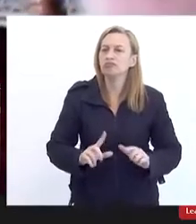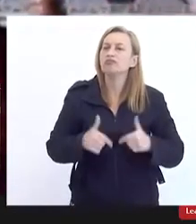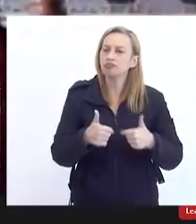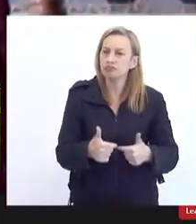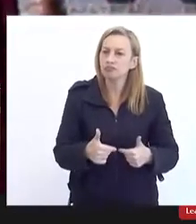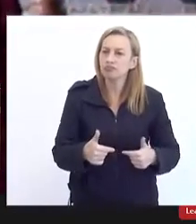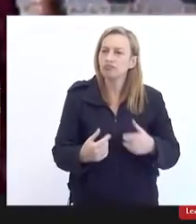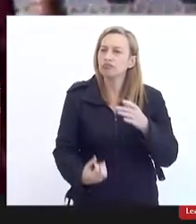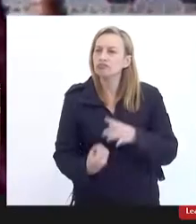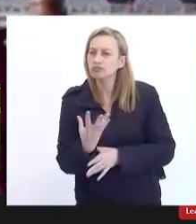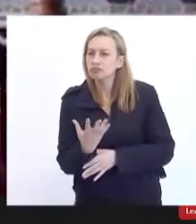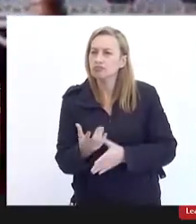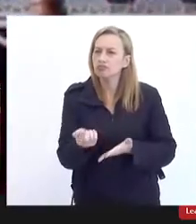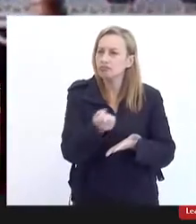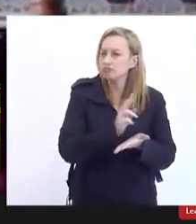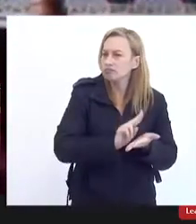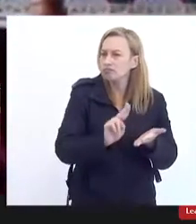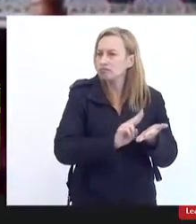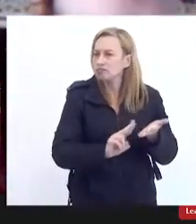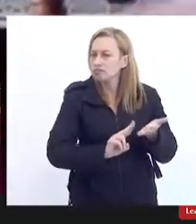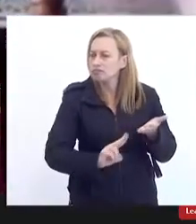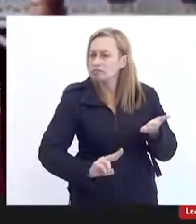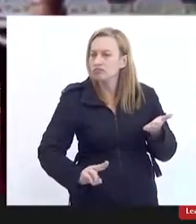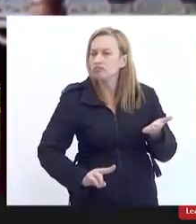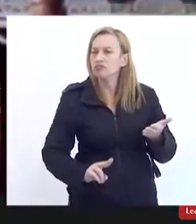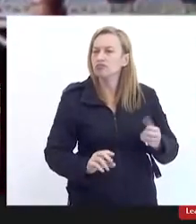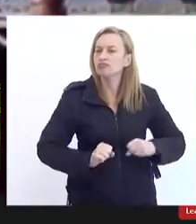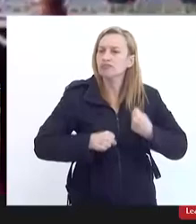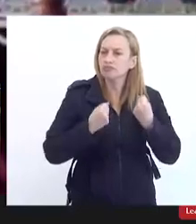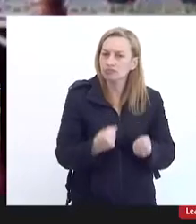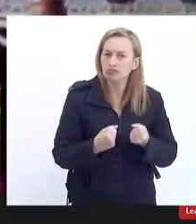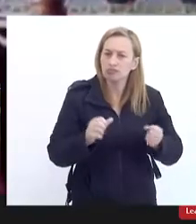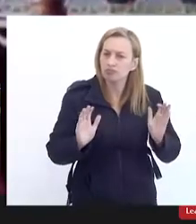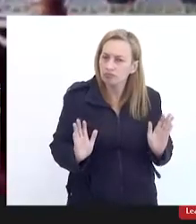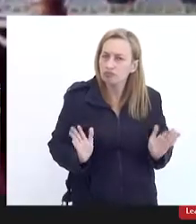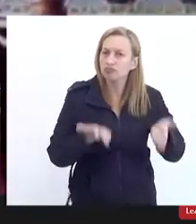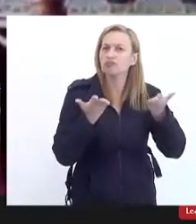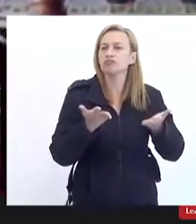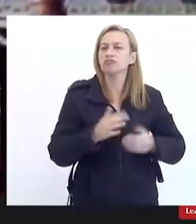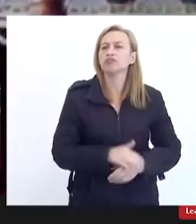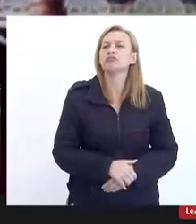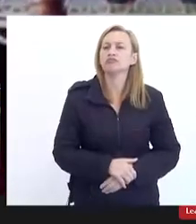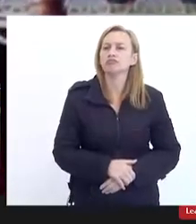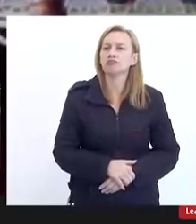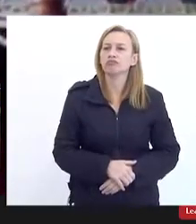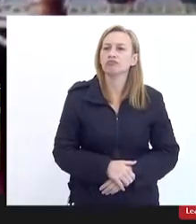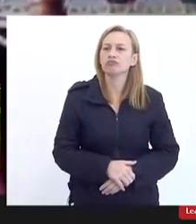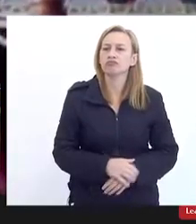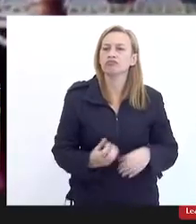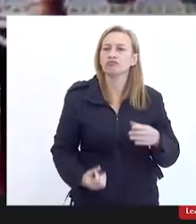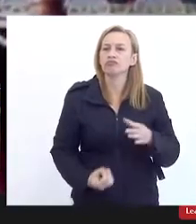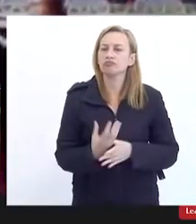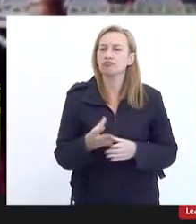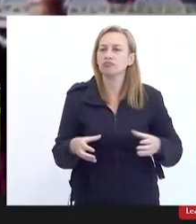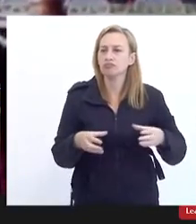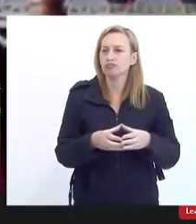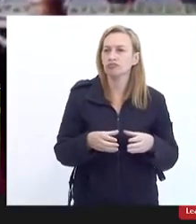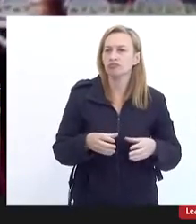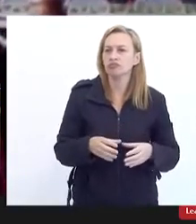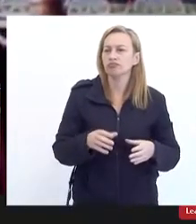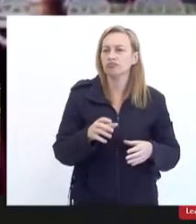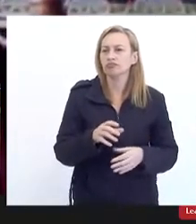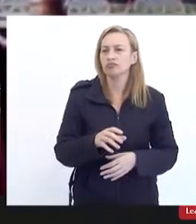construindo um abaixo-assinado fortalecendo essa iniciativa da instauração de uma comissão parlamentar de